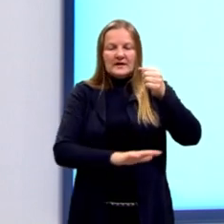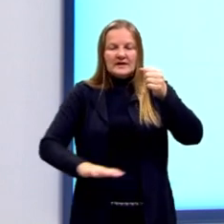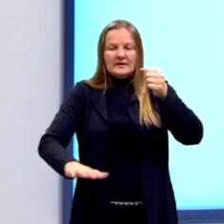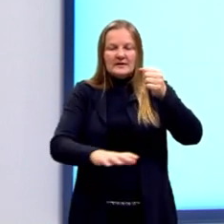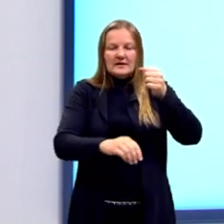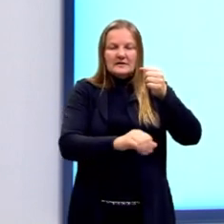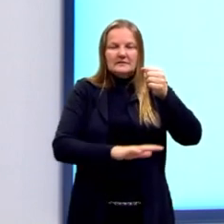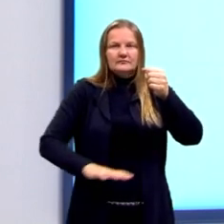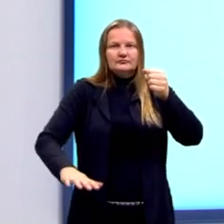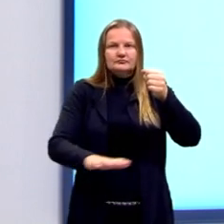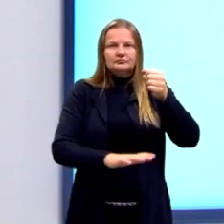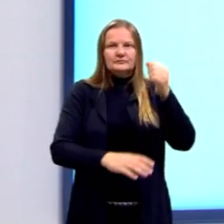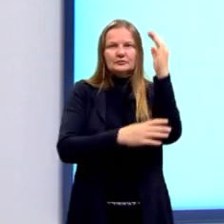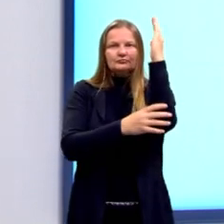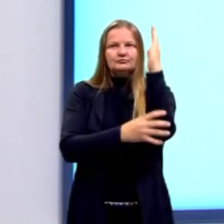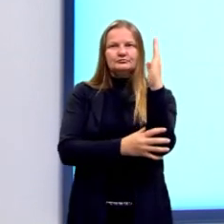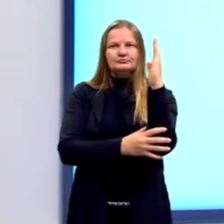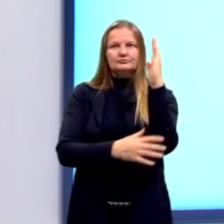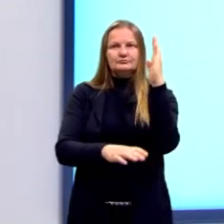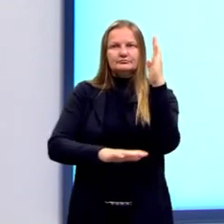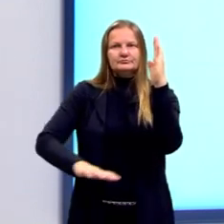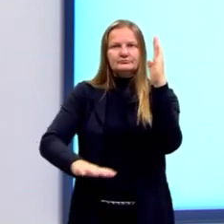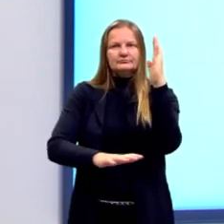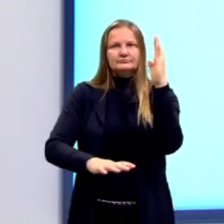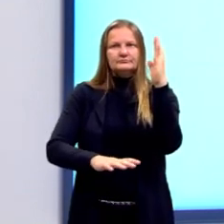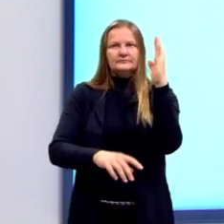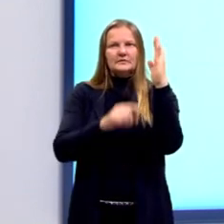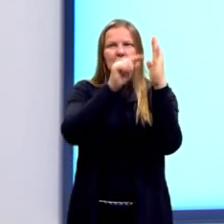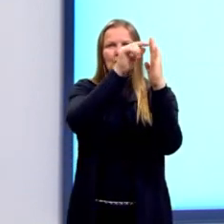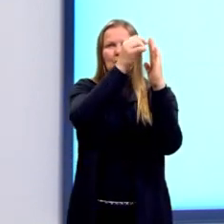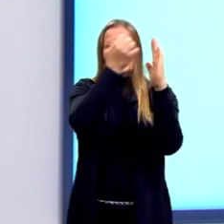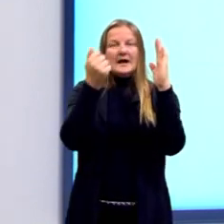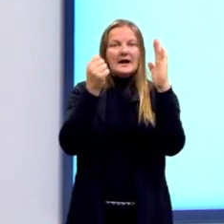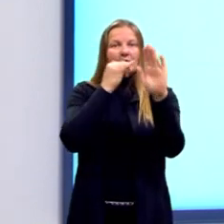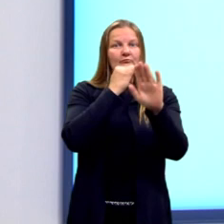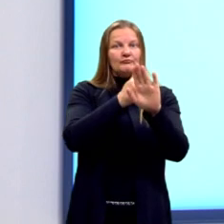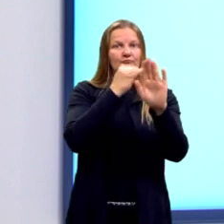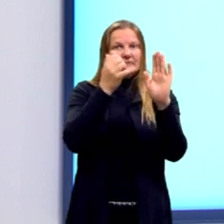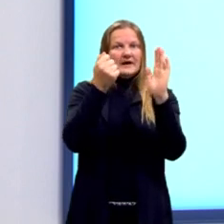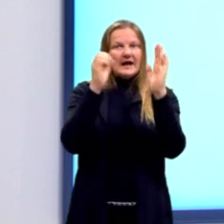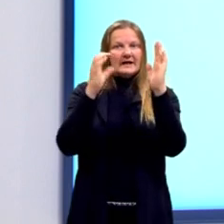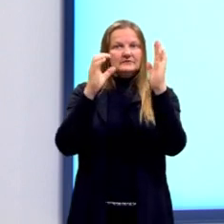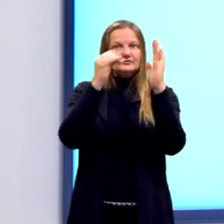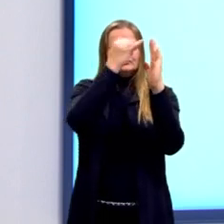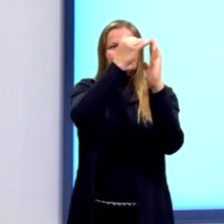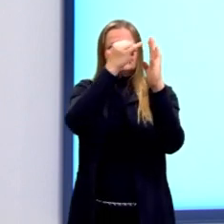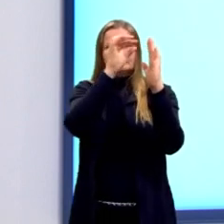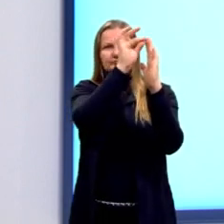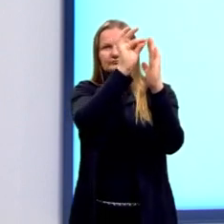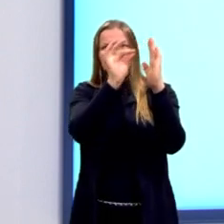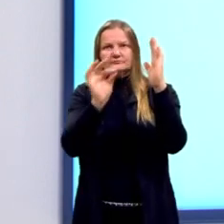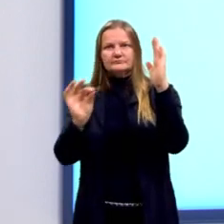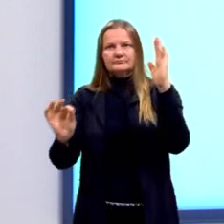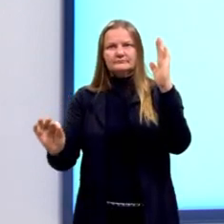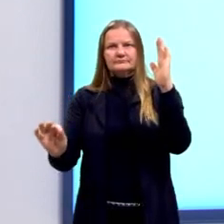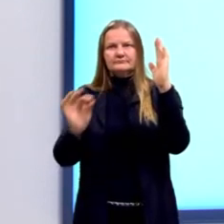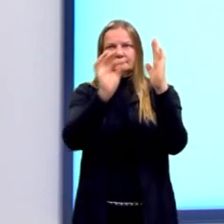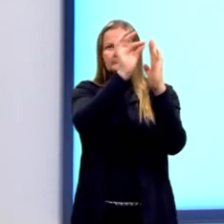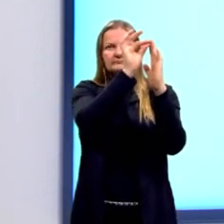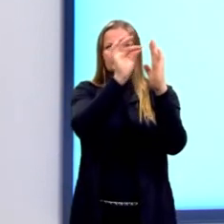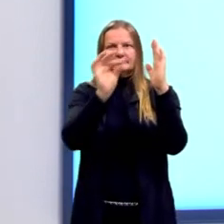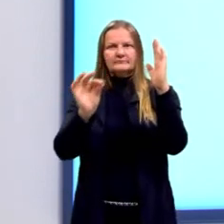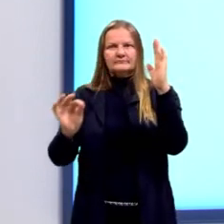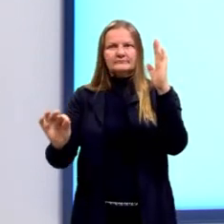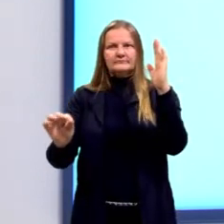nós sabemos que é perpendicular. E aqui o cabo de aço, que liga o ponto C a ponto B, ele forma, então,